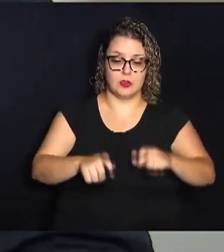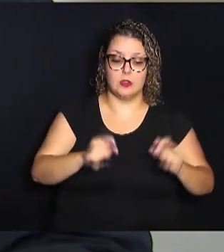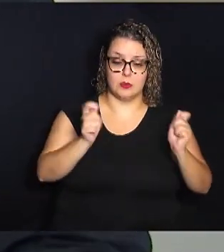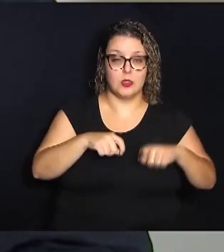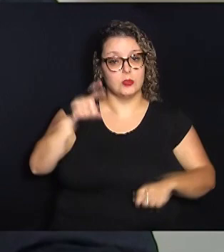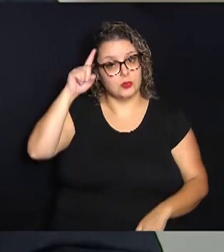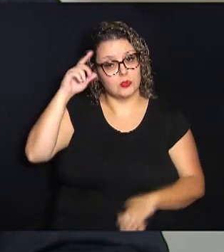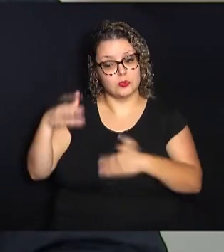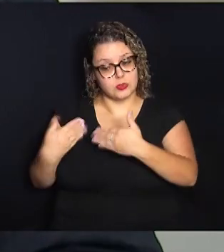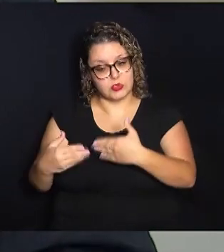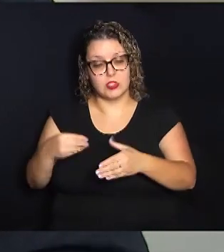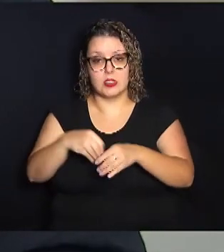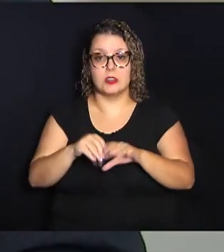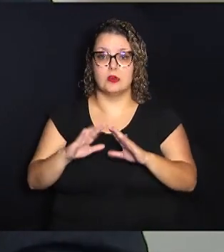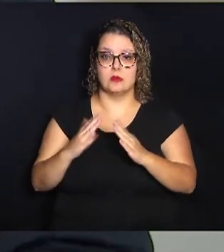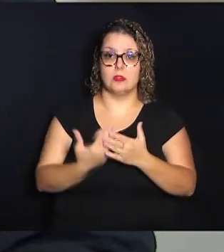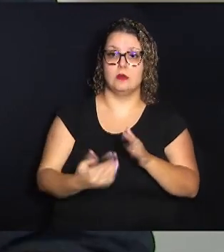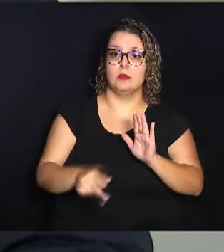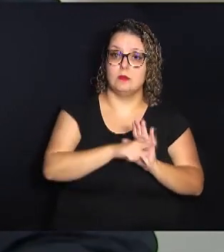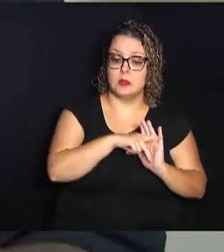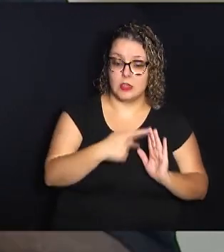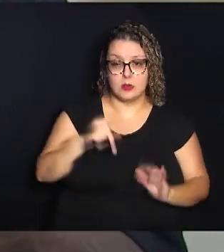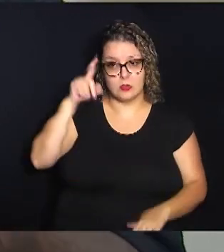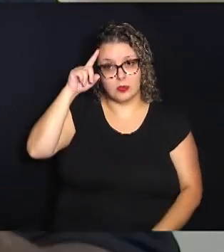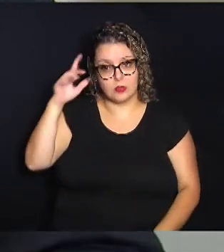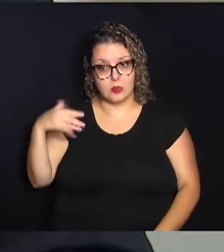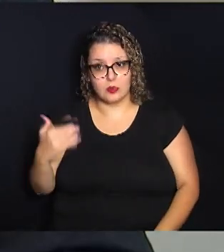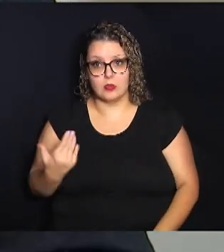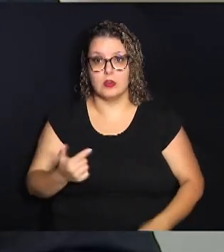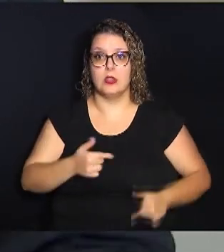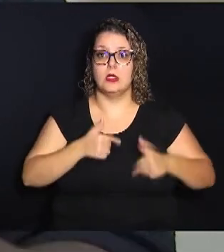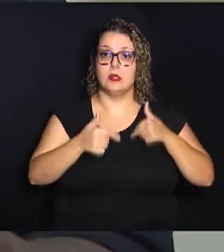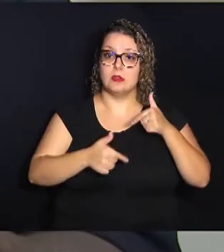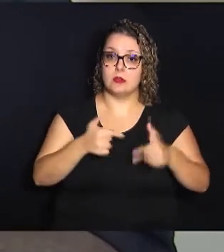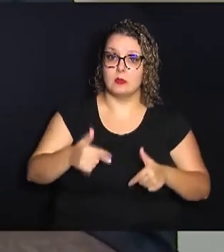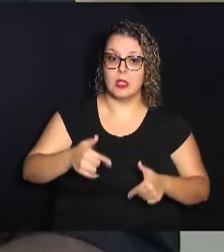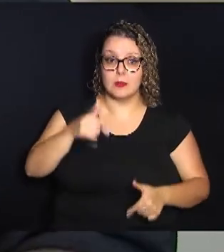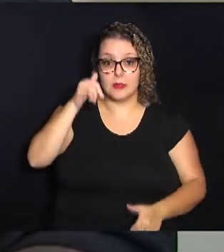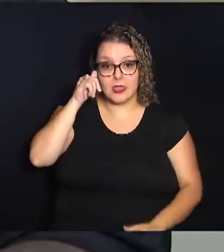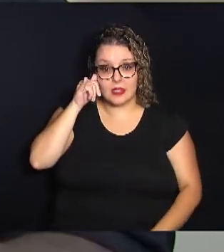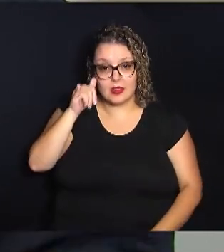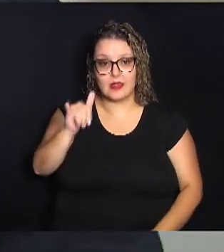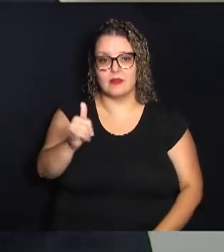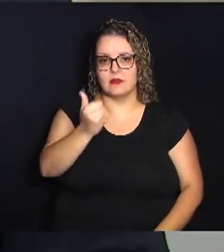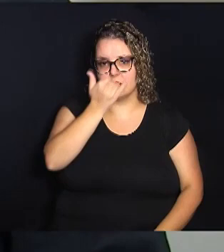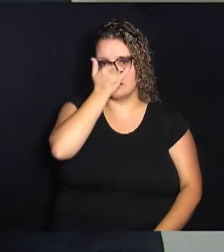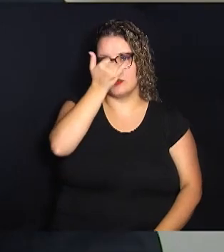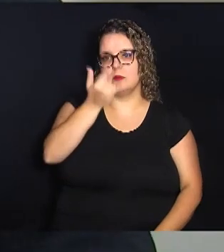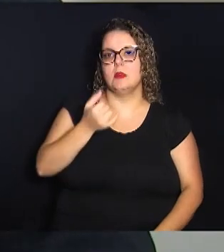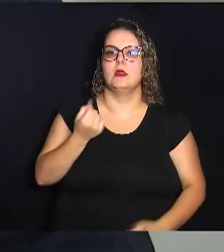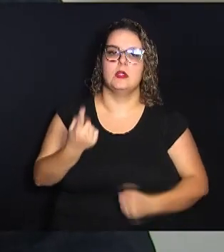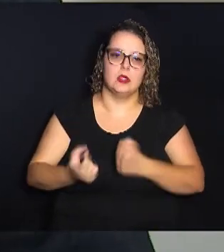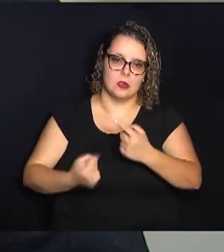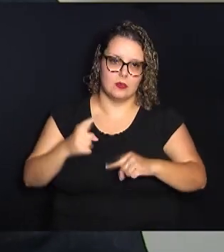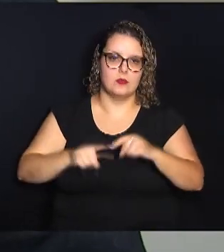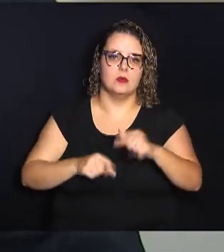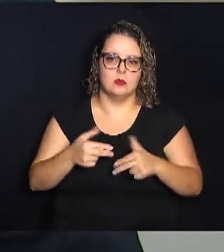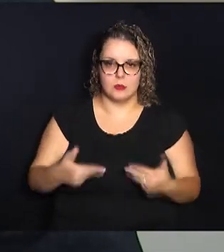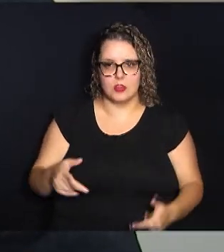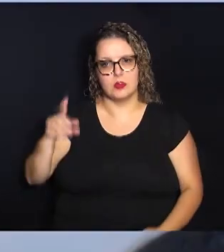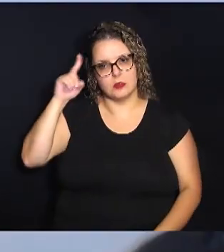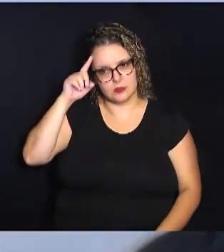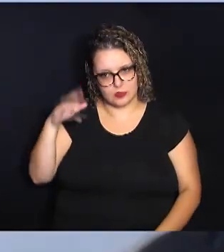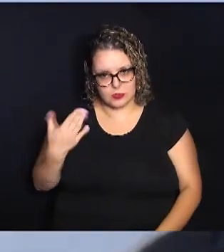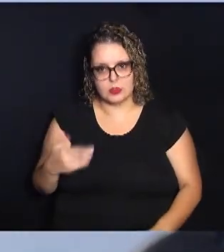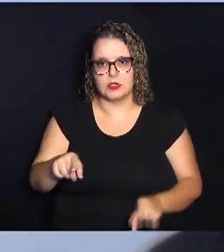escola, porque isso tem que fazer parte do cotidiano. A gente trabalha com a prevenção, além da publicação de alguns materiais que a gente tem feito no cotidiano